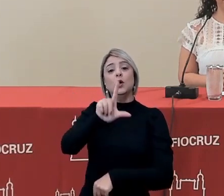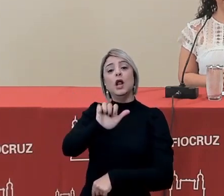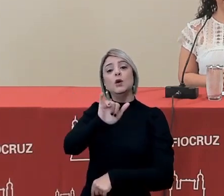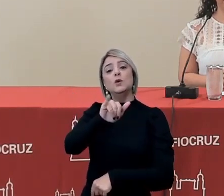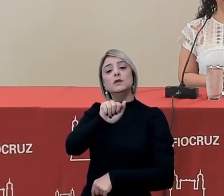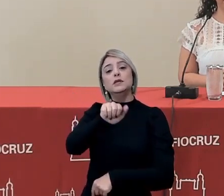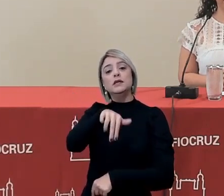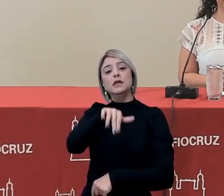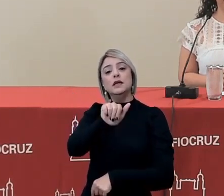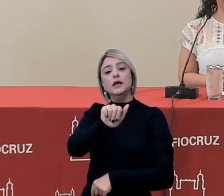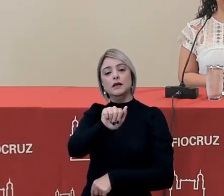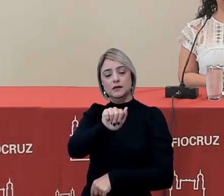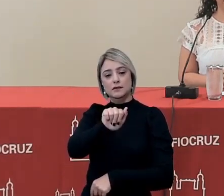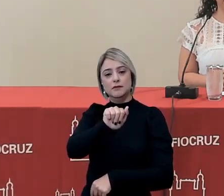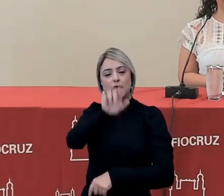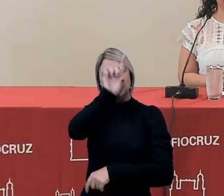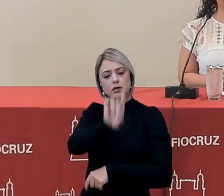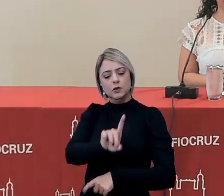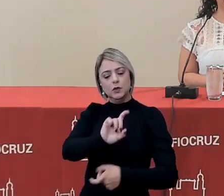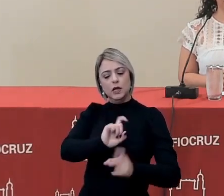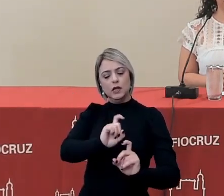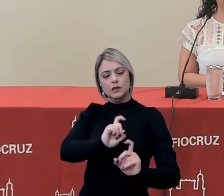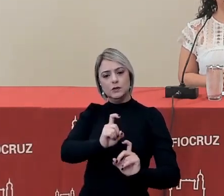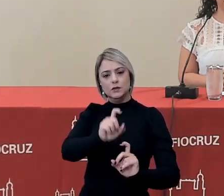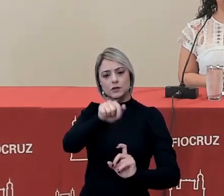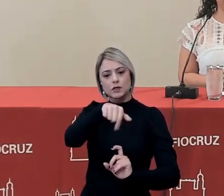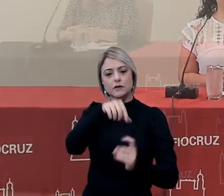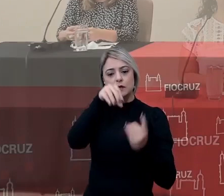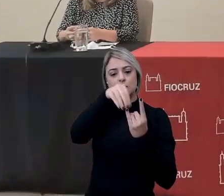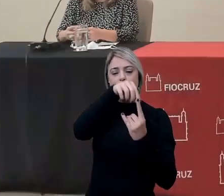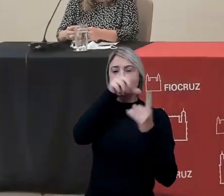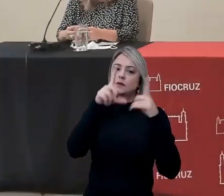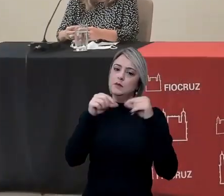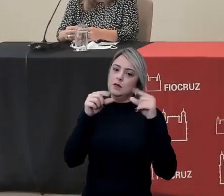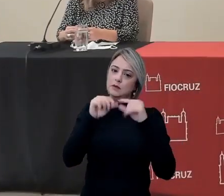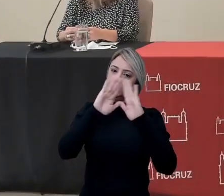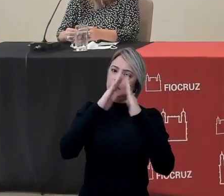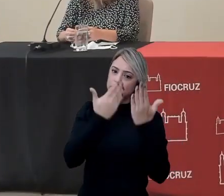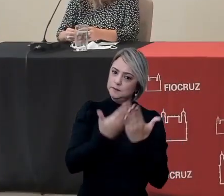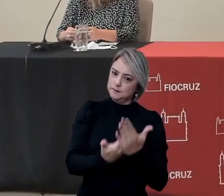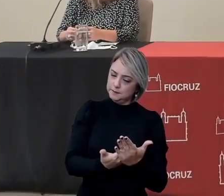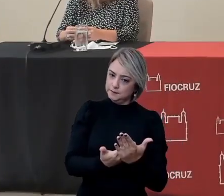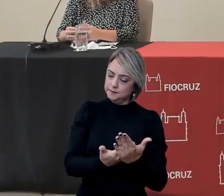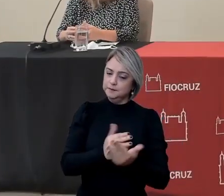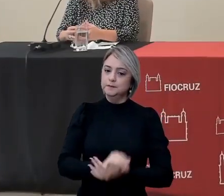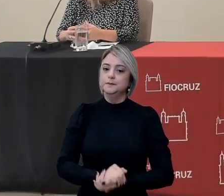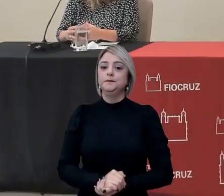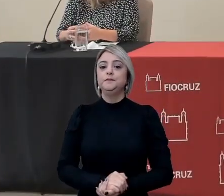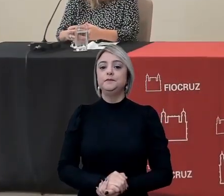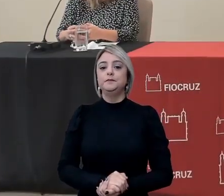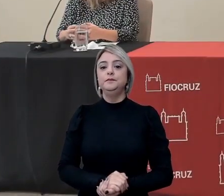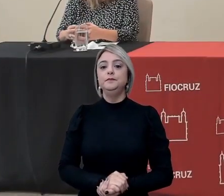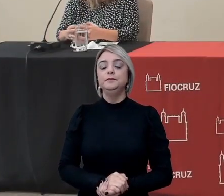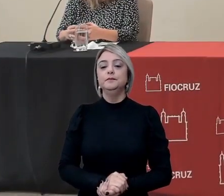Sepúlveda, que é diretora executiva da Escola Fiocruz de Governo Brasília.